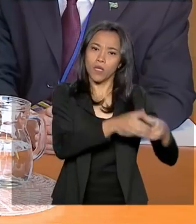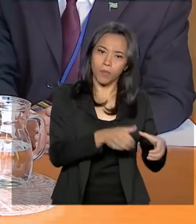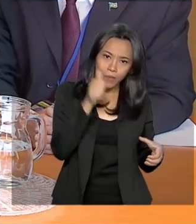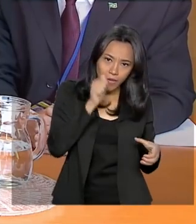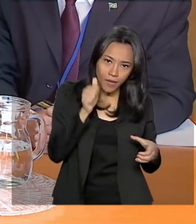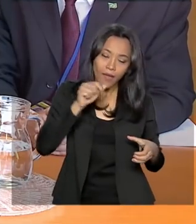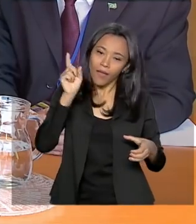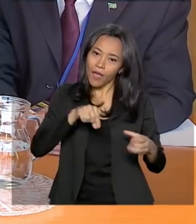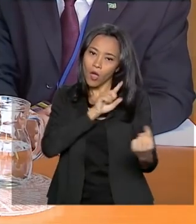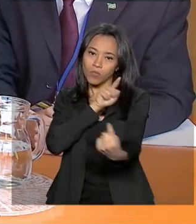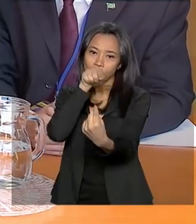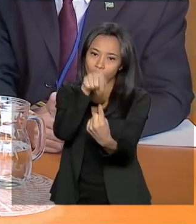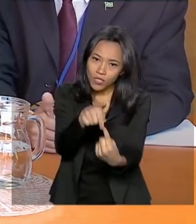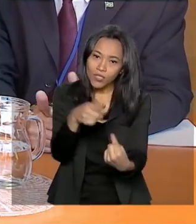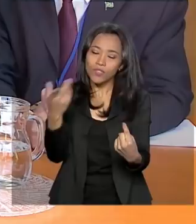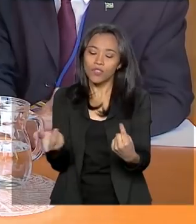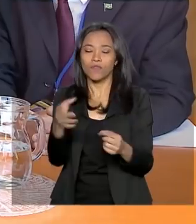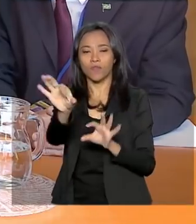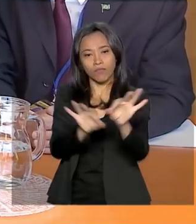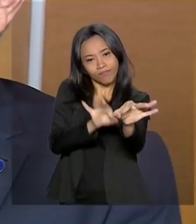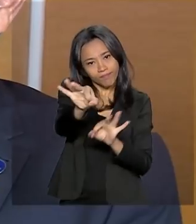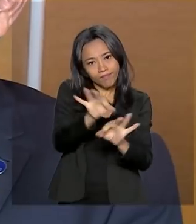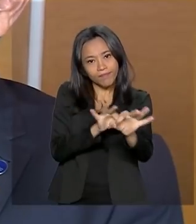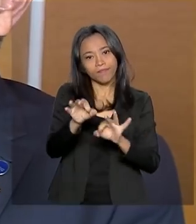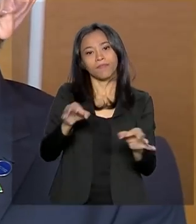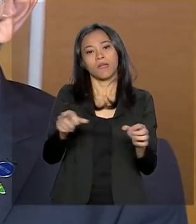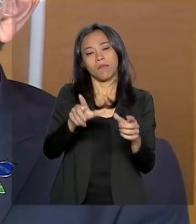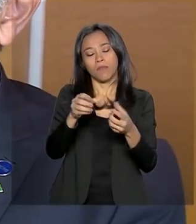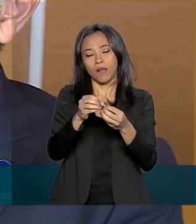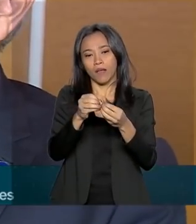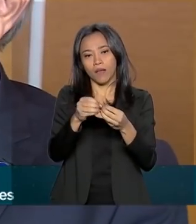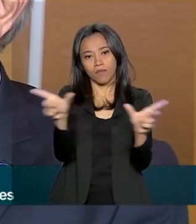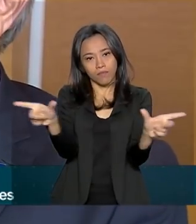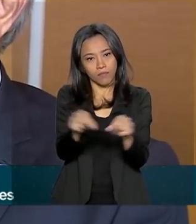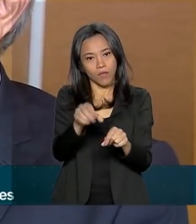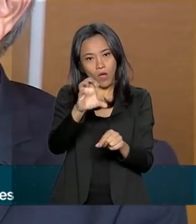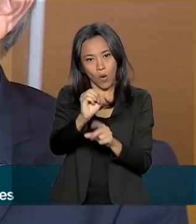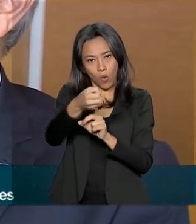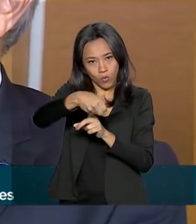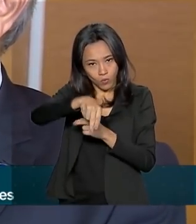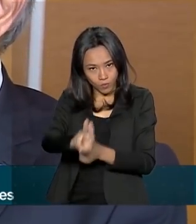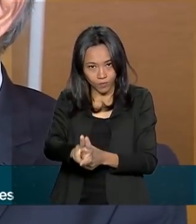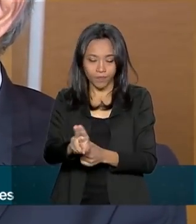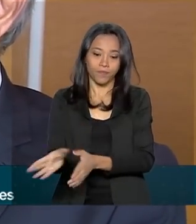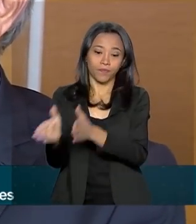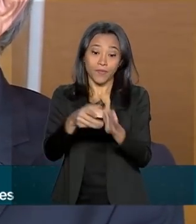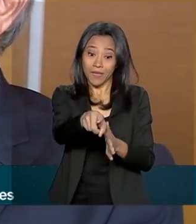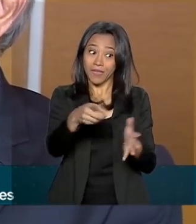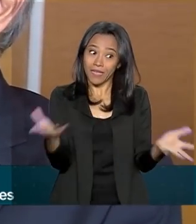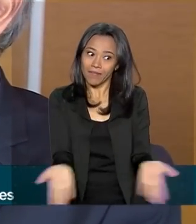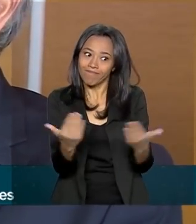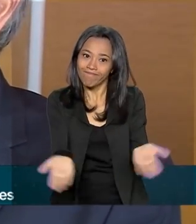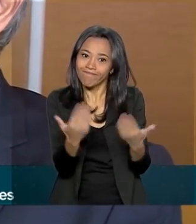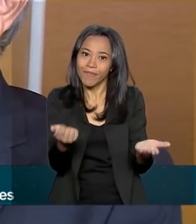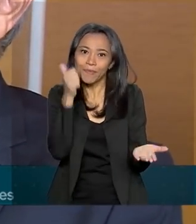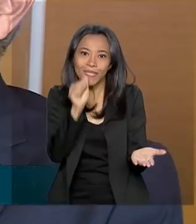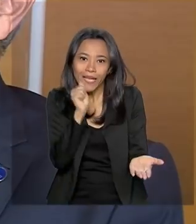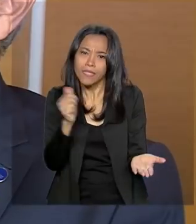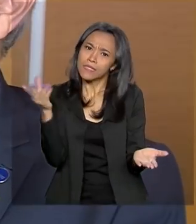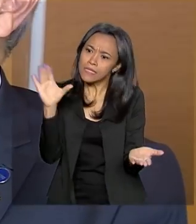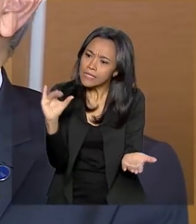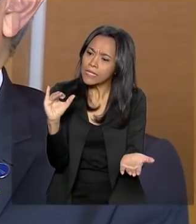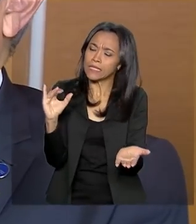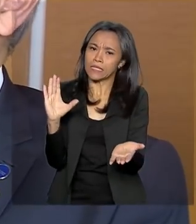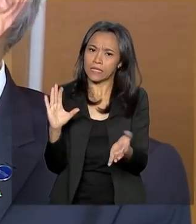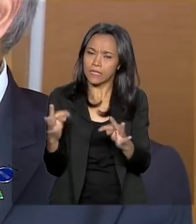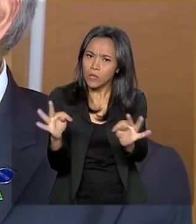estabelecidos pelas Nações Unidas. Nós ainda temos essa batalha para convencer as meninas de que ciência e tecnologia é uma